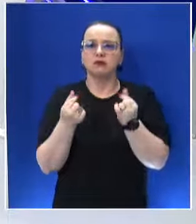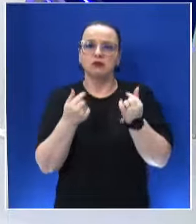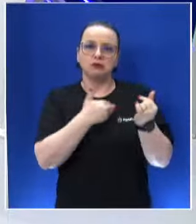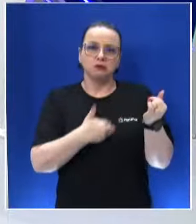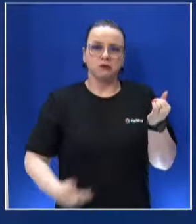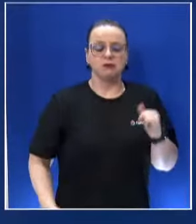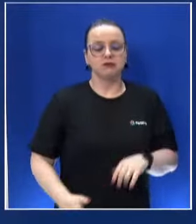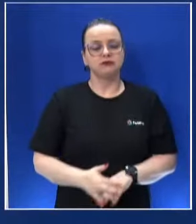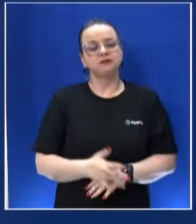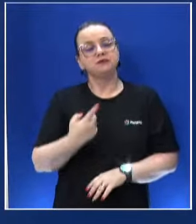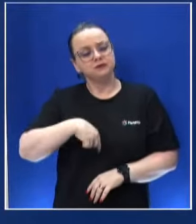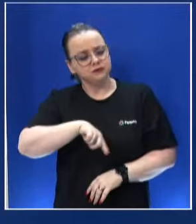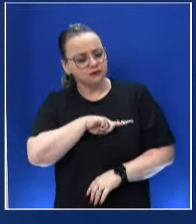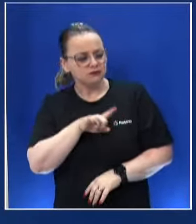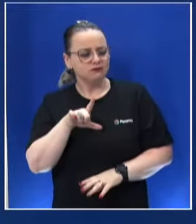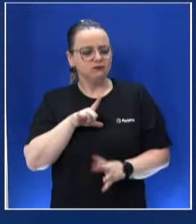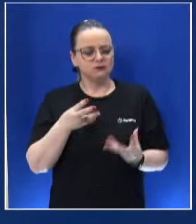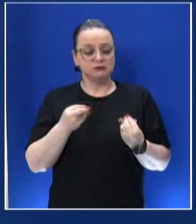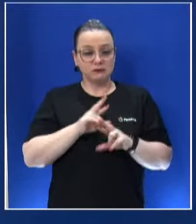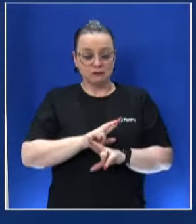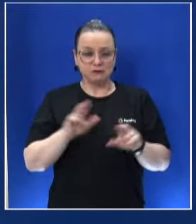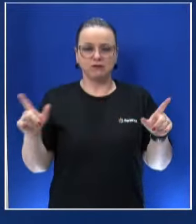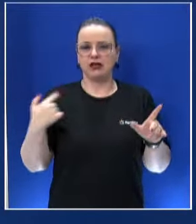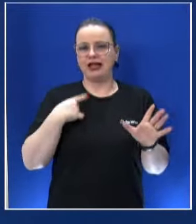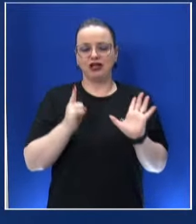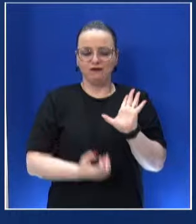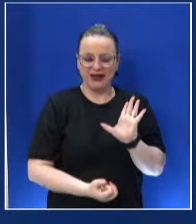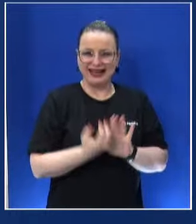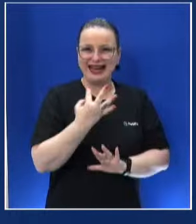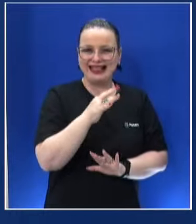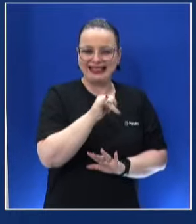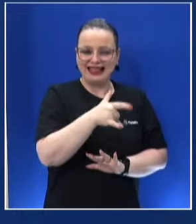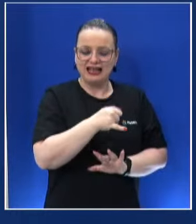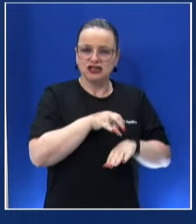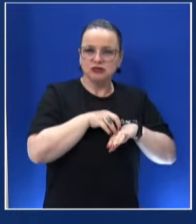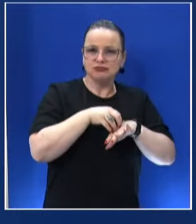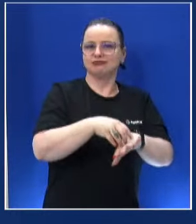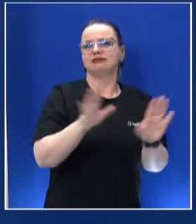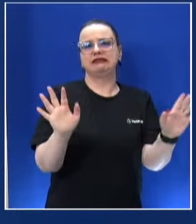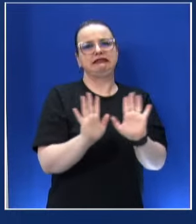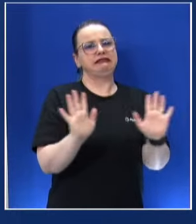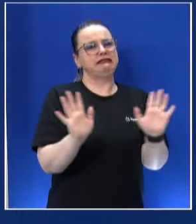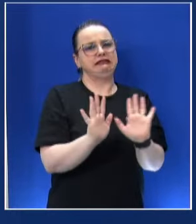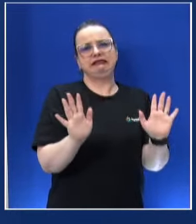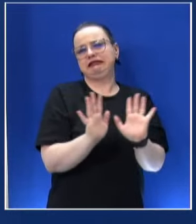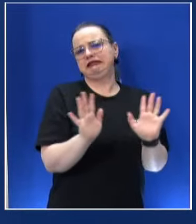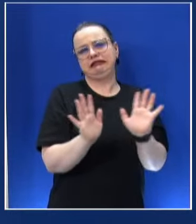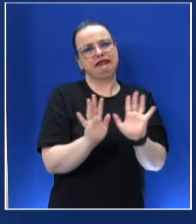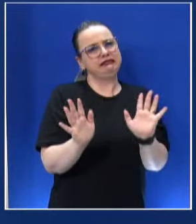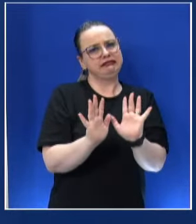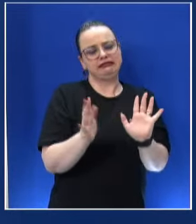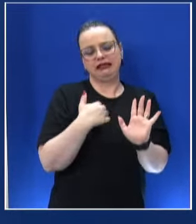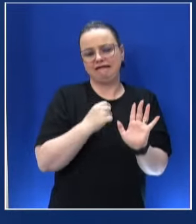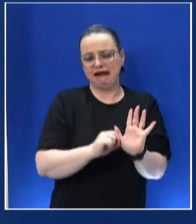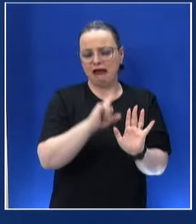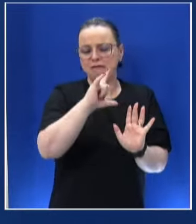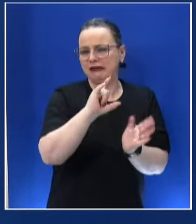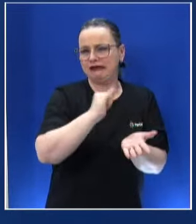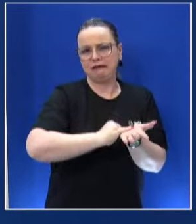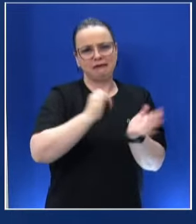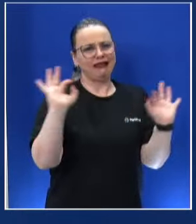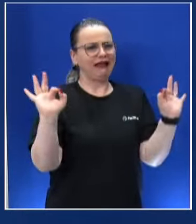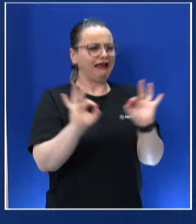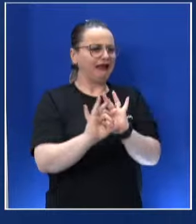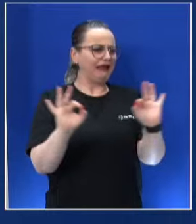Bom, nós temos aqui muitas diferenças. Primeiro, eu não vou criar taxa de mobilidade urbana de jeito nenhum, como não vou aumentar imposto também.